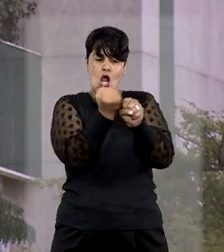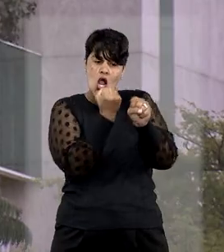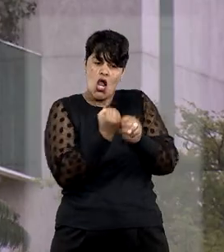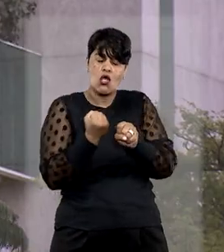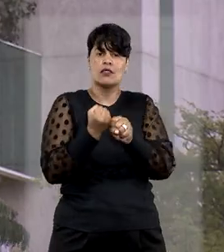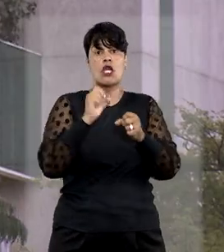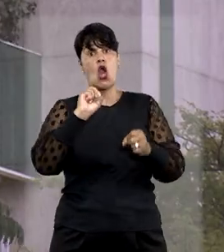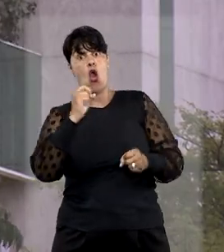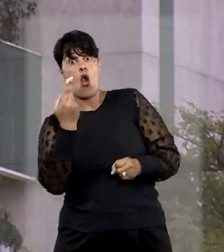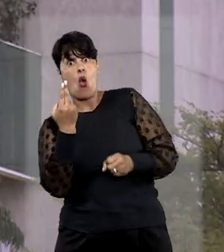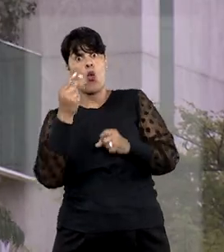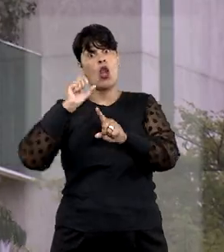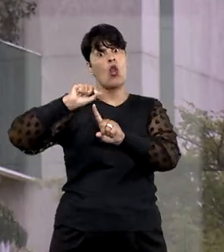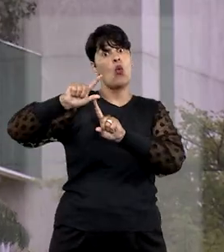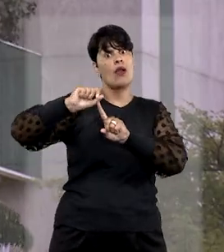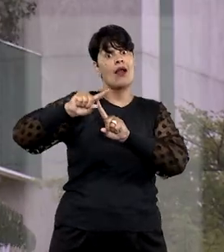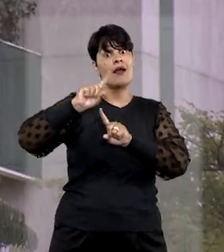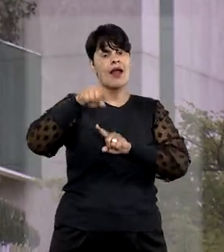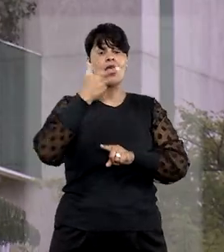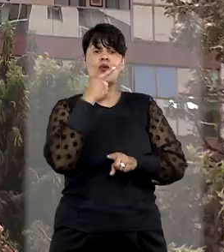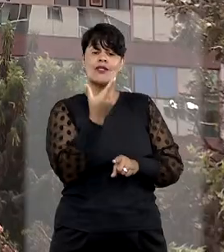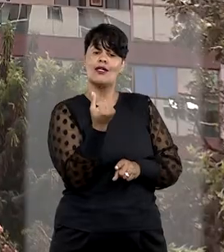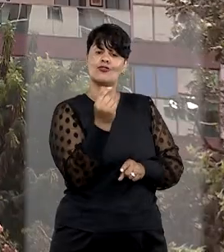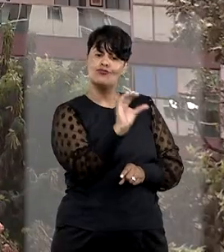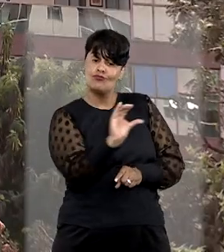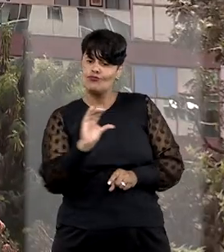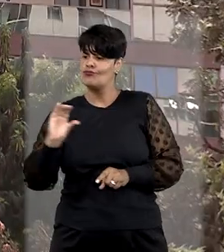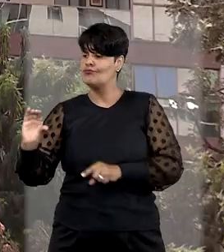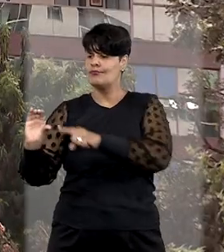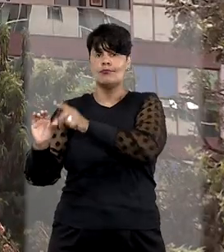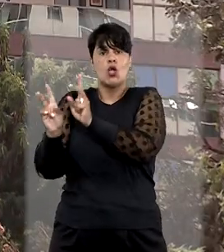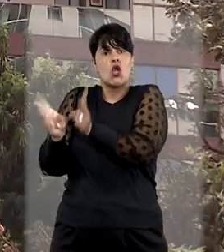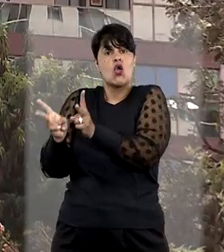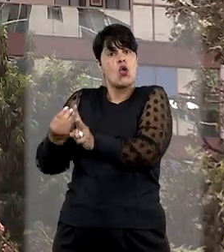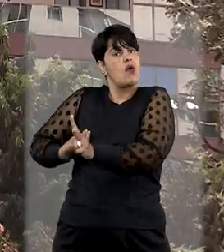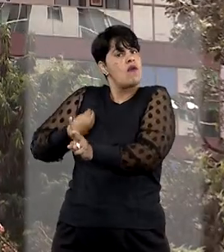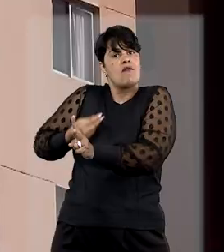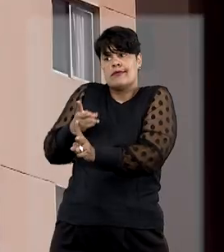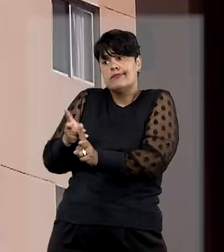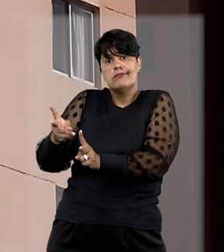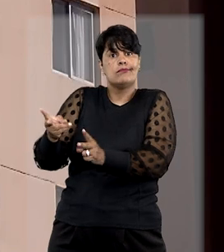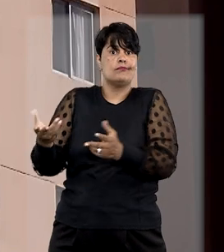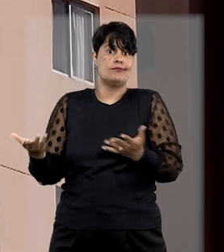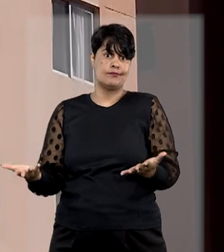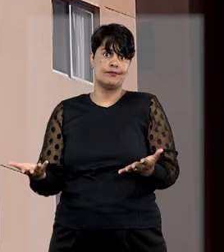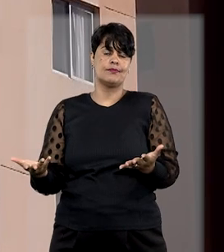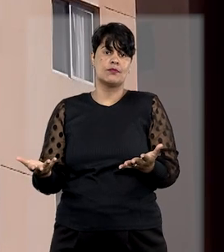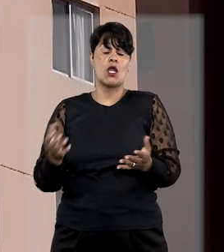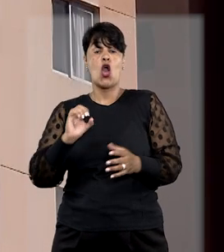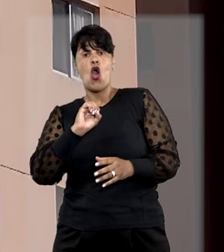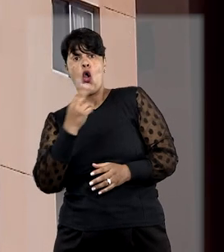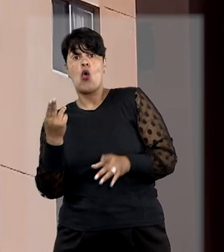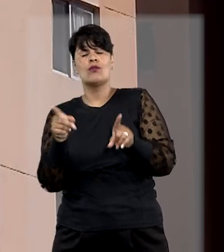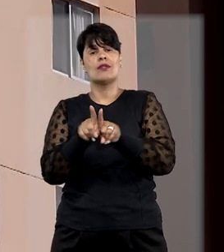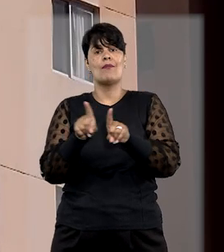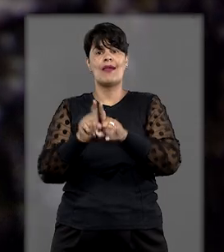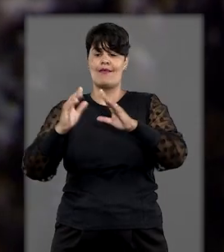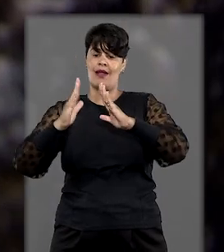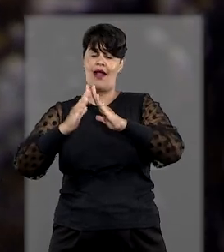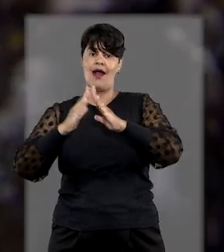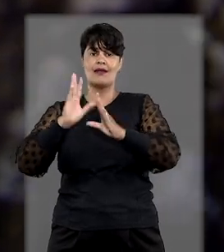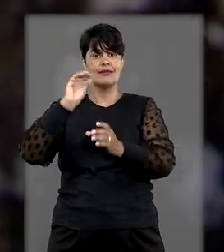alugado para propiciar renda necessária à subsistência da família do devedor ou ao custeio da moradia.